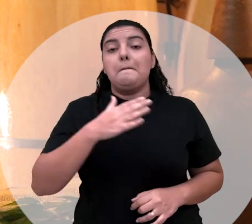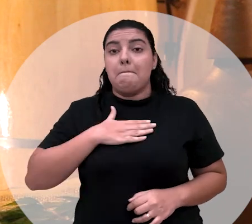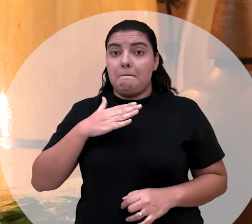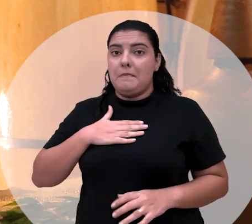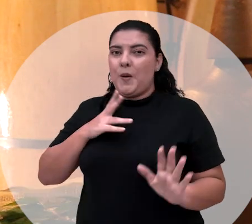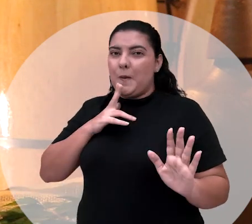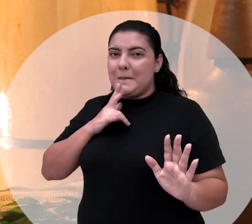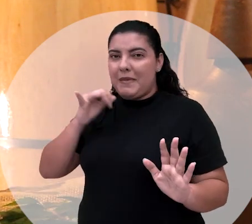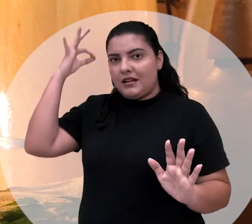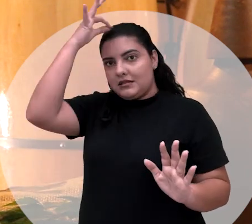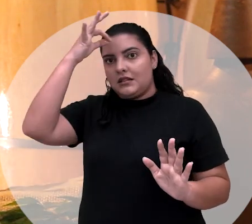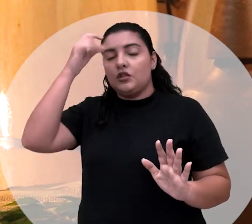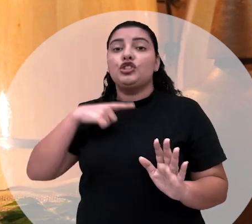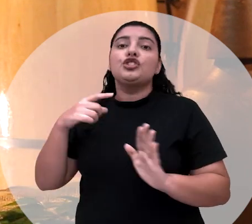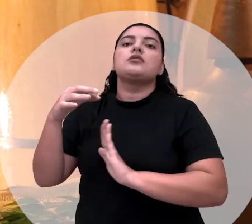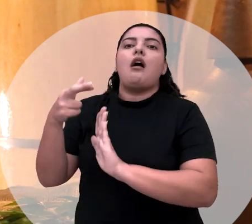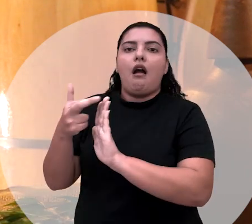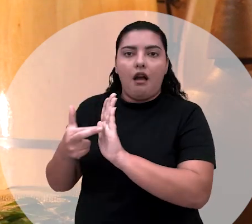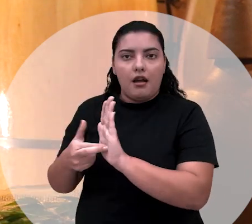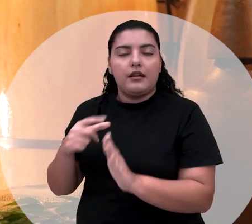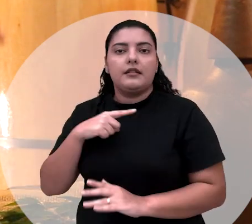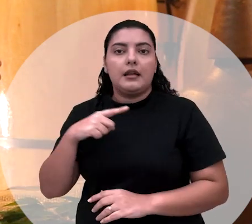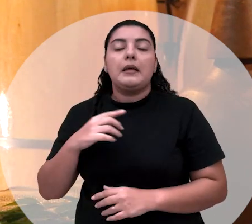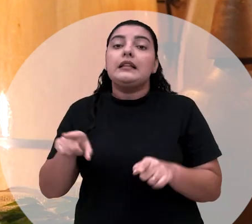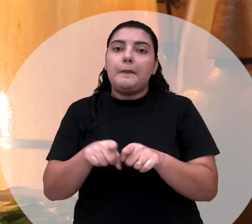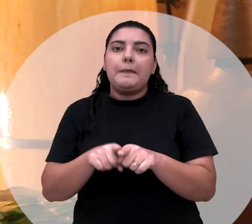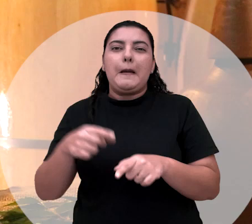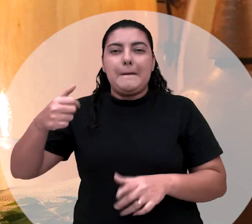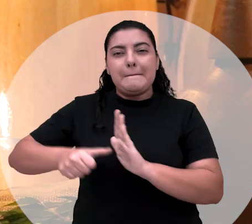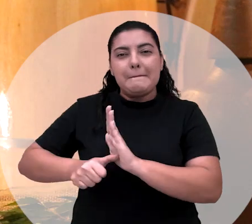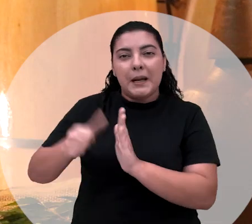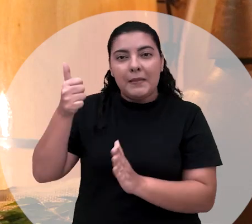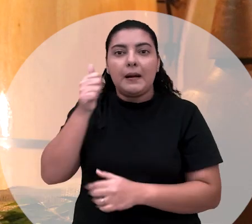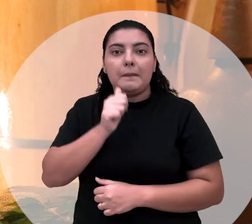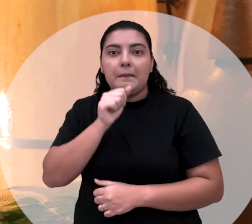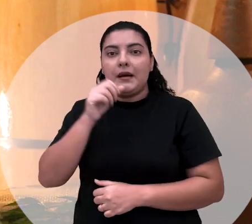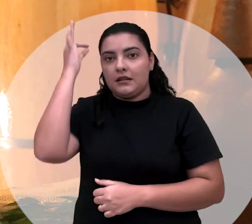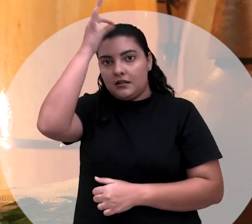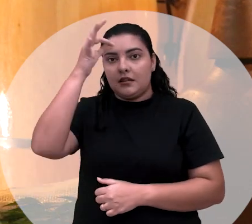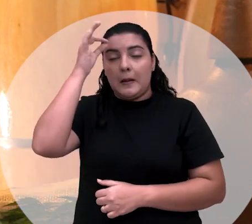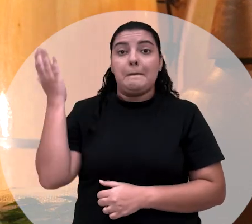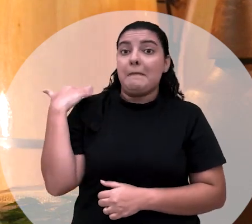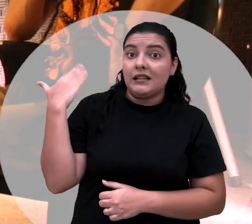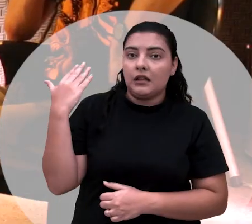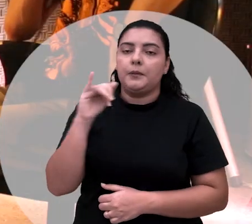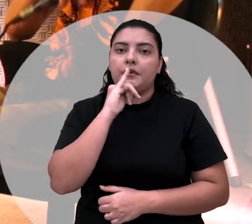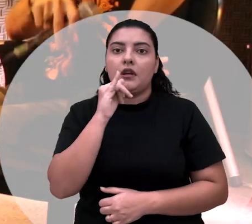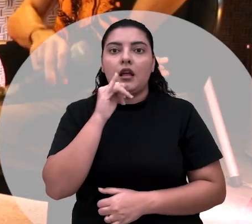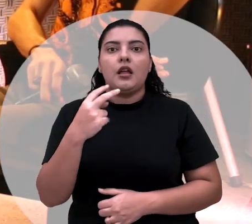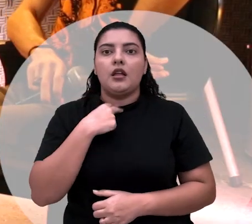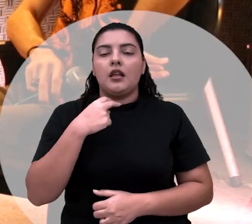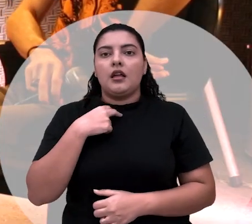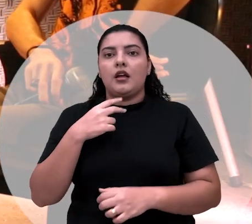santo, existiam essas regras. Assim como está a minha primeira mãe de santo. A minha primeira mãe de santo, ninguém podia passar. Antigamente, você não